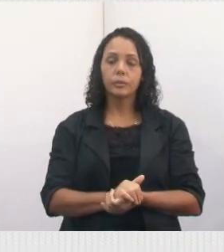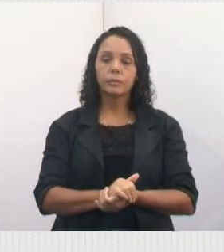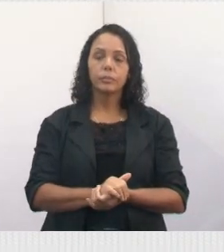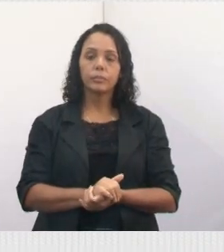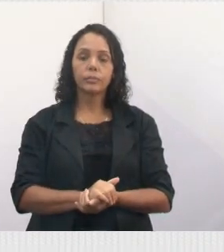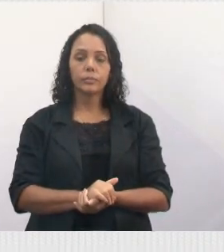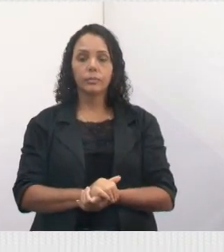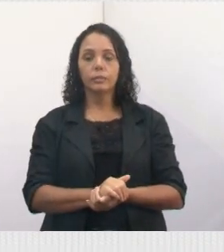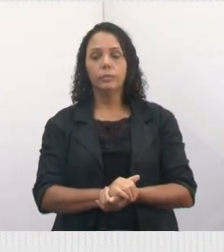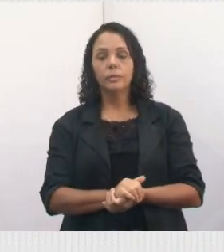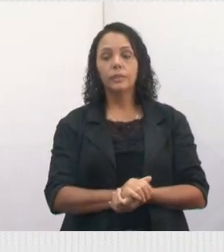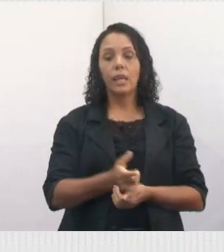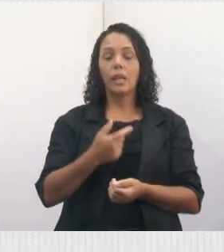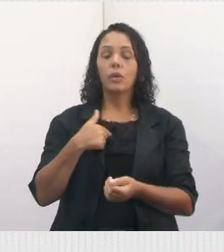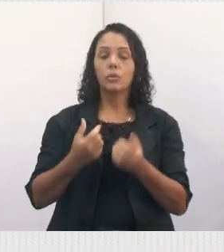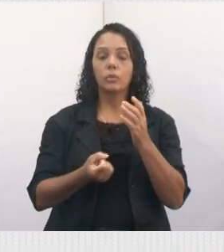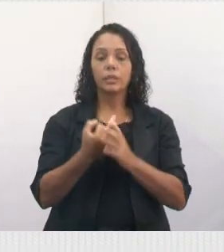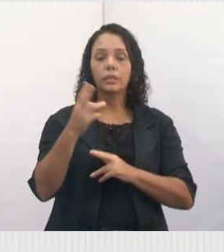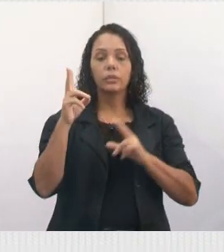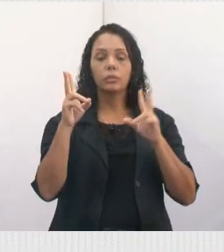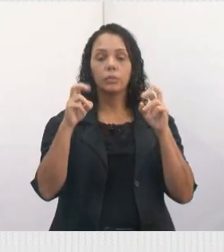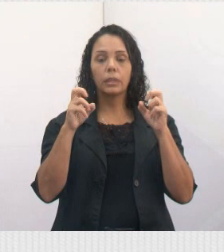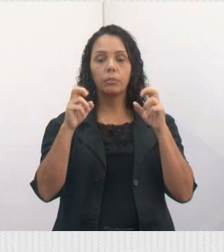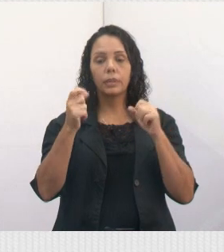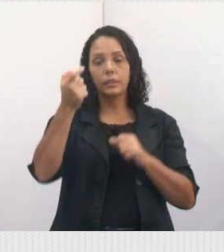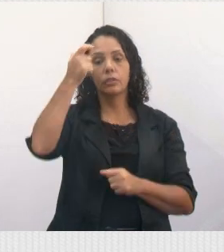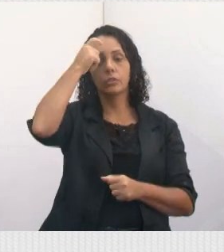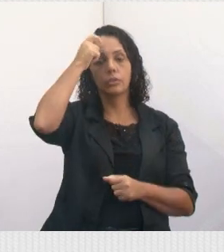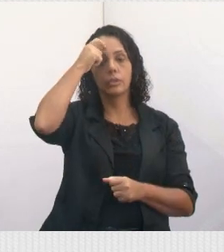Gente, eu estou fazendo uma campanha agora de conscientização